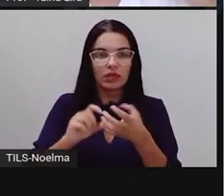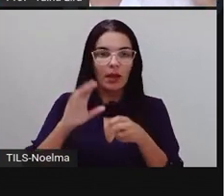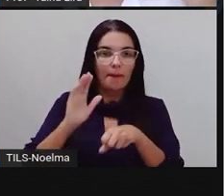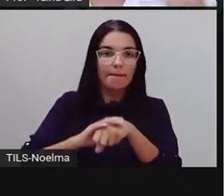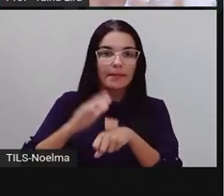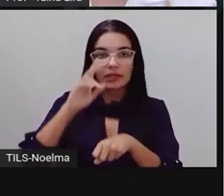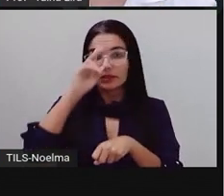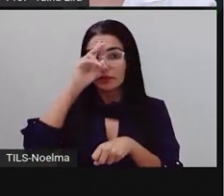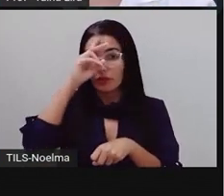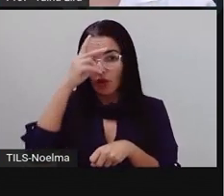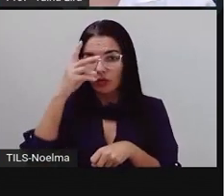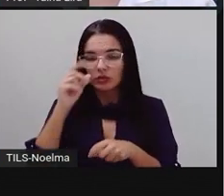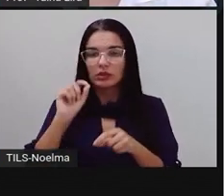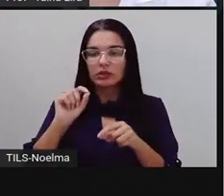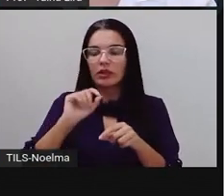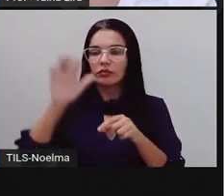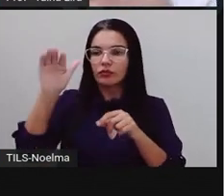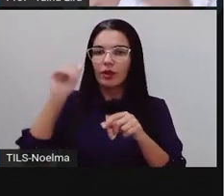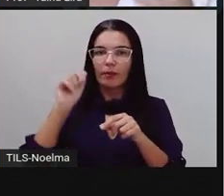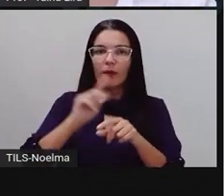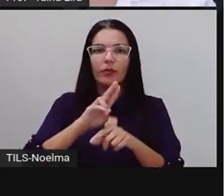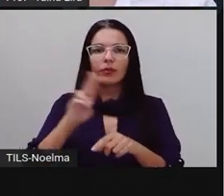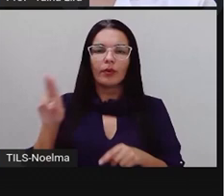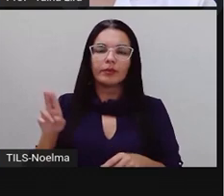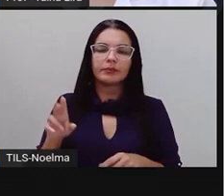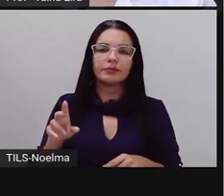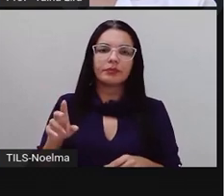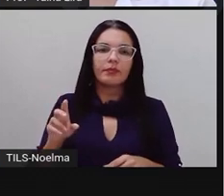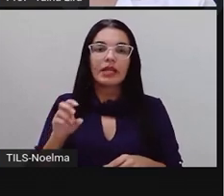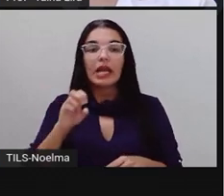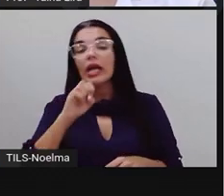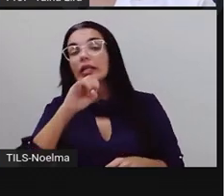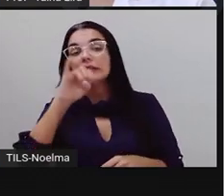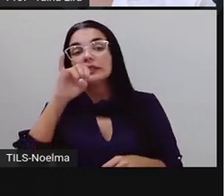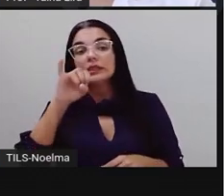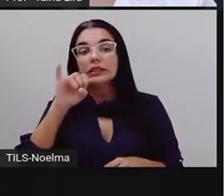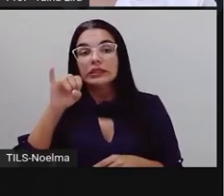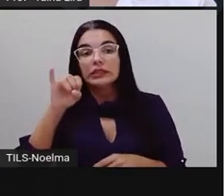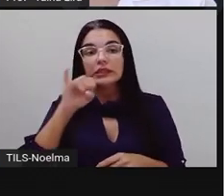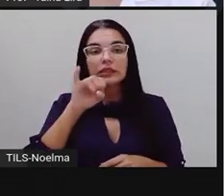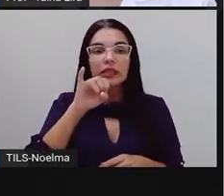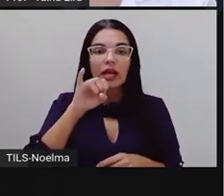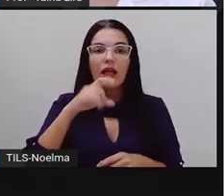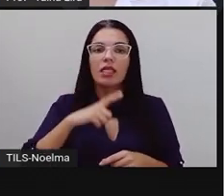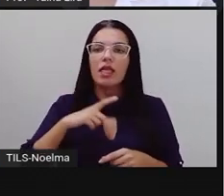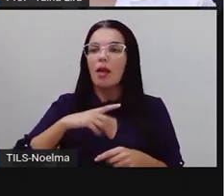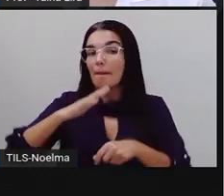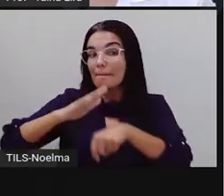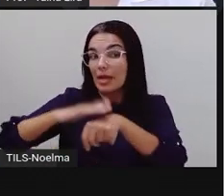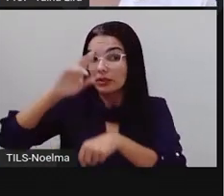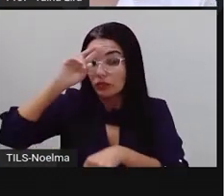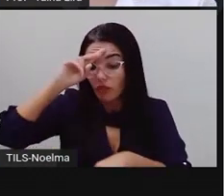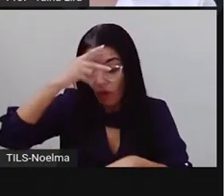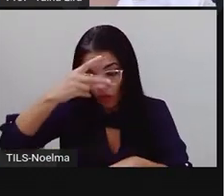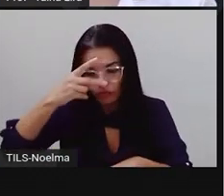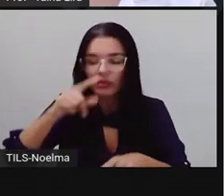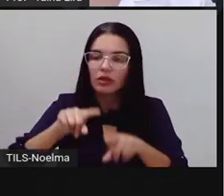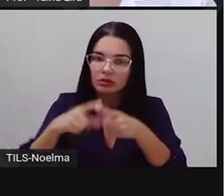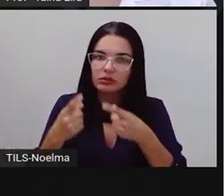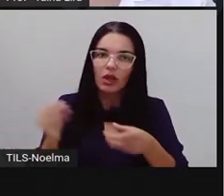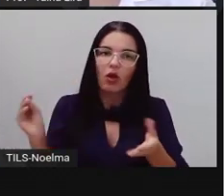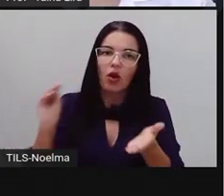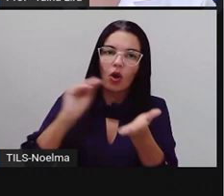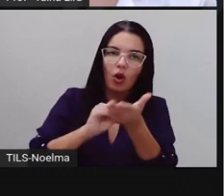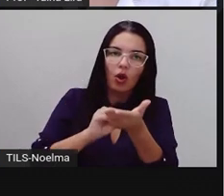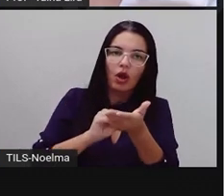chamar aí essa sílaba, tá? Se a sílaba que tem aí o som do U for uma sílaba forte, a gente coloca